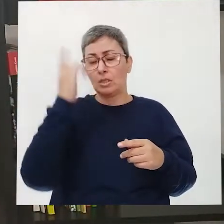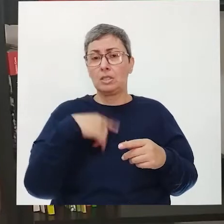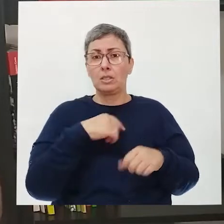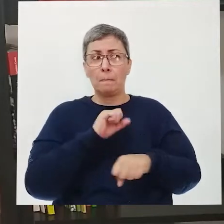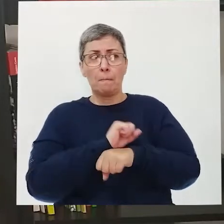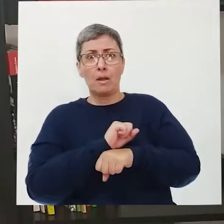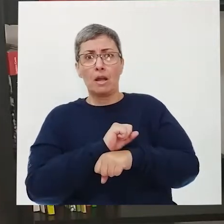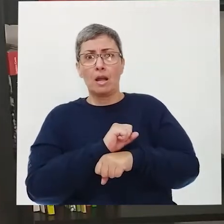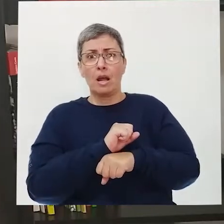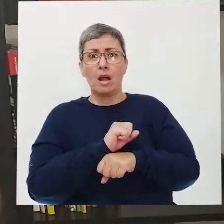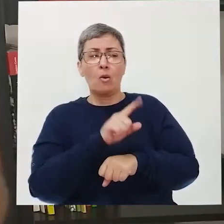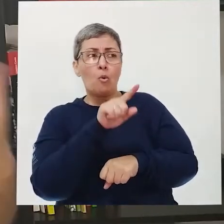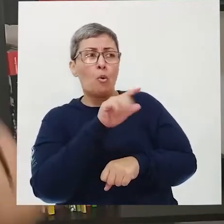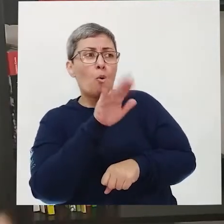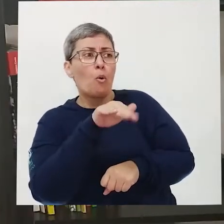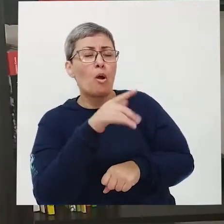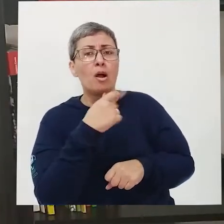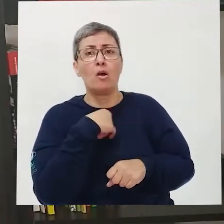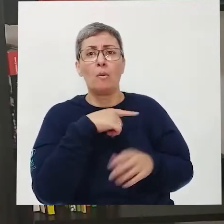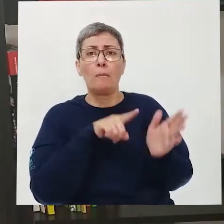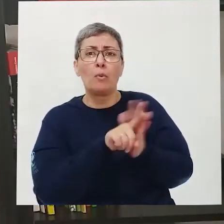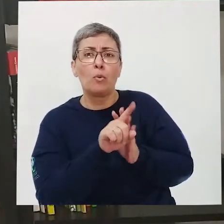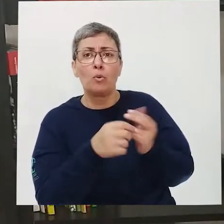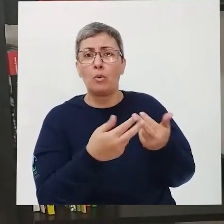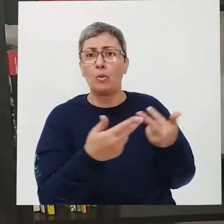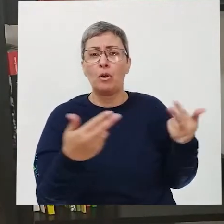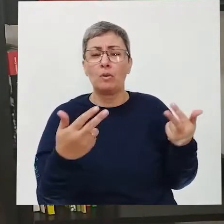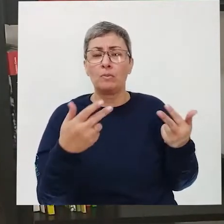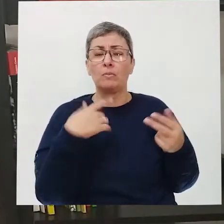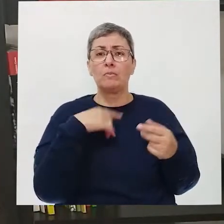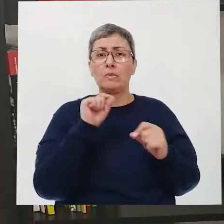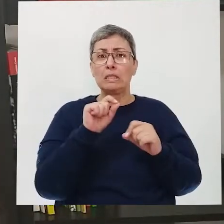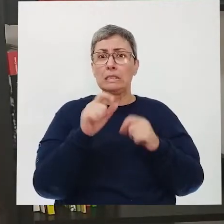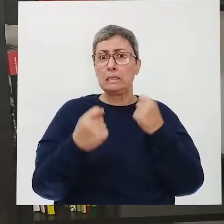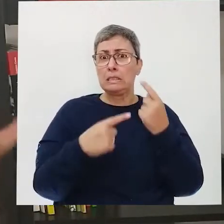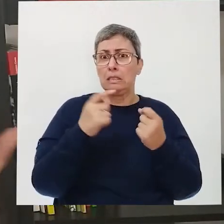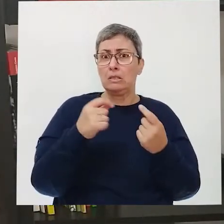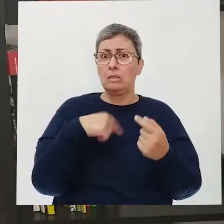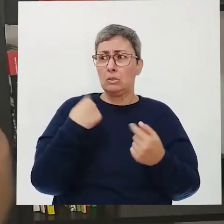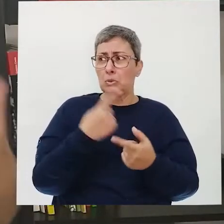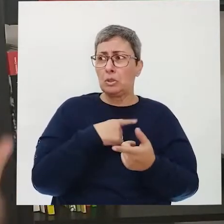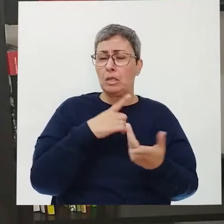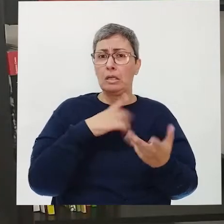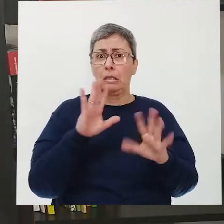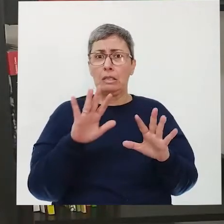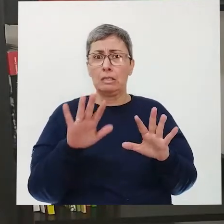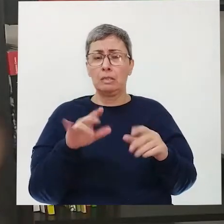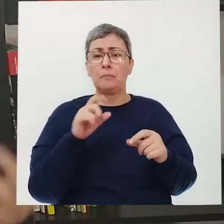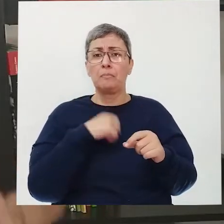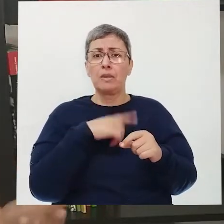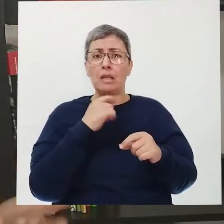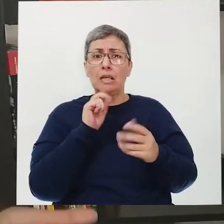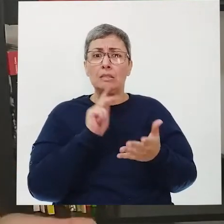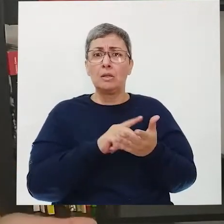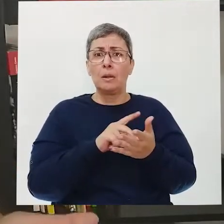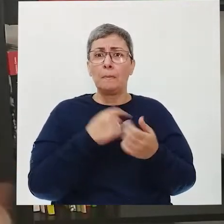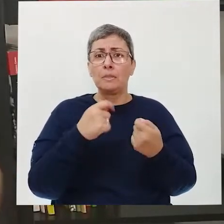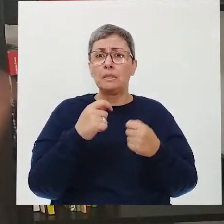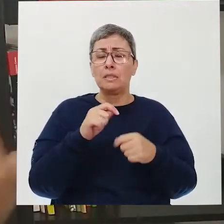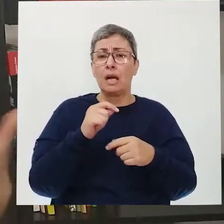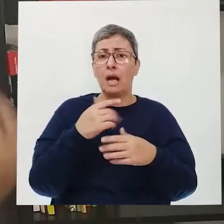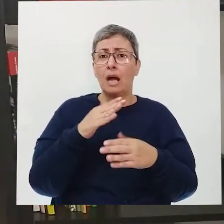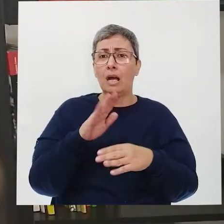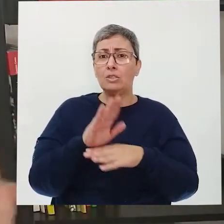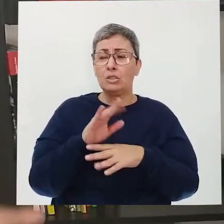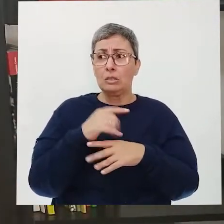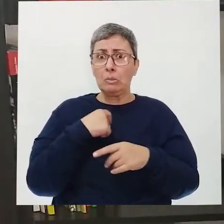te parar na rua pra te fazer uma pergunta qualquer, né? Te perguntar alguma coisa. Às vezes a gente, né? A pessoa, assim, tá realmente precisando de ajuda,